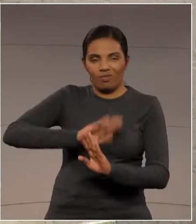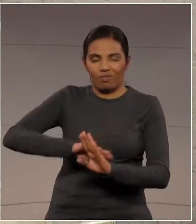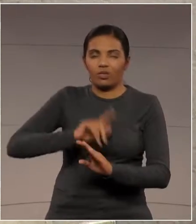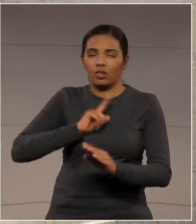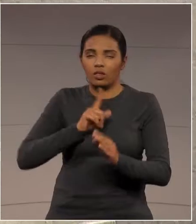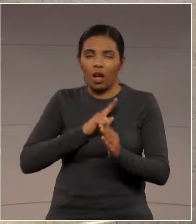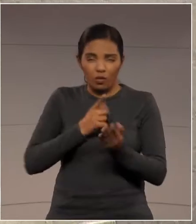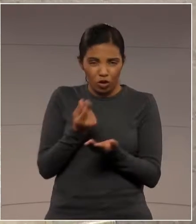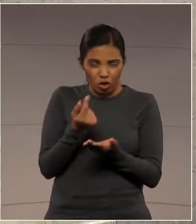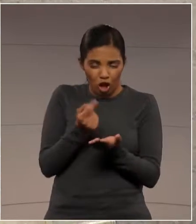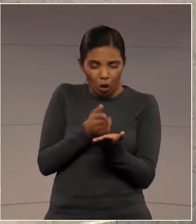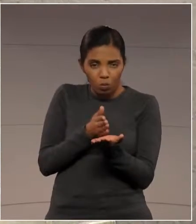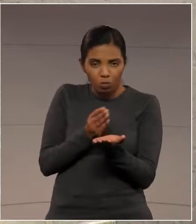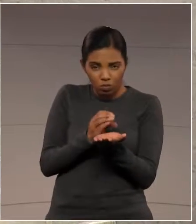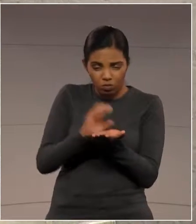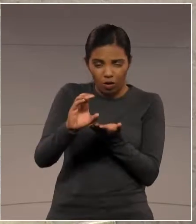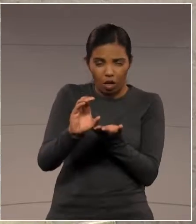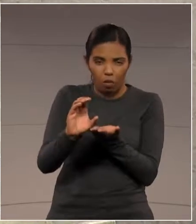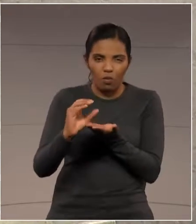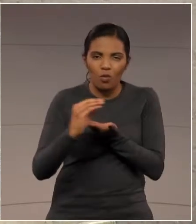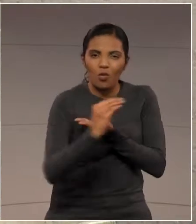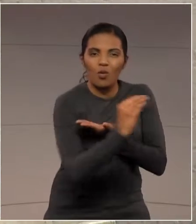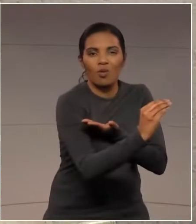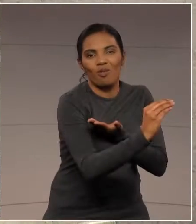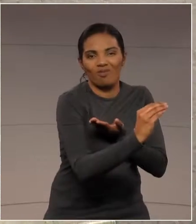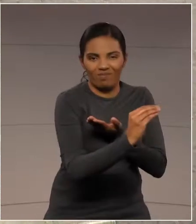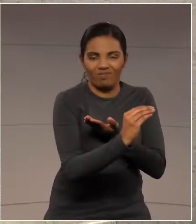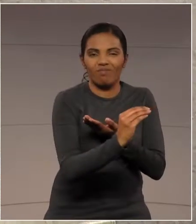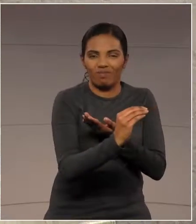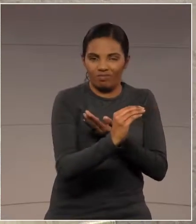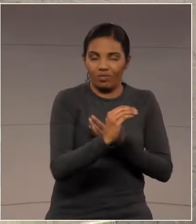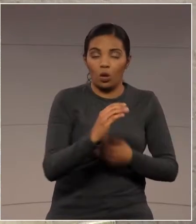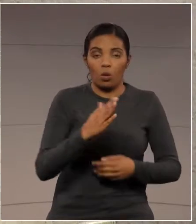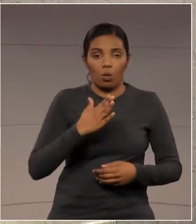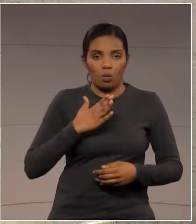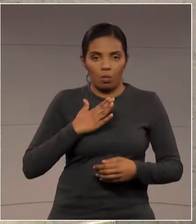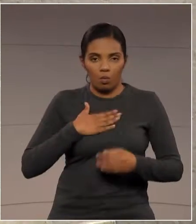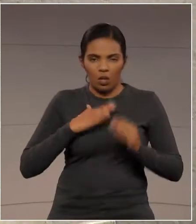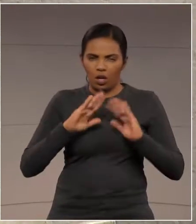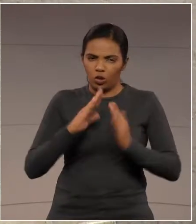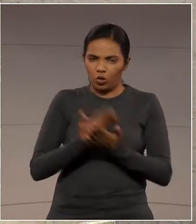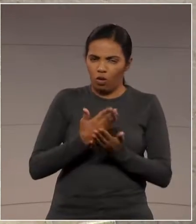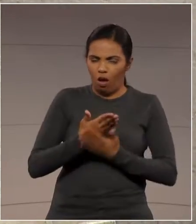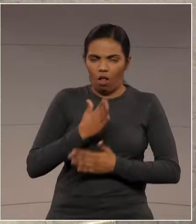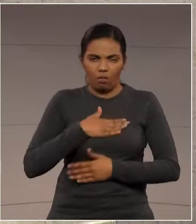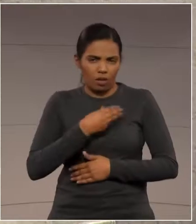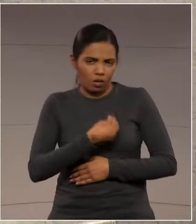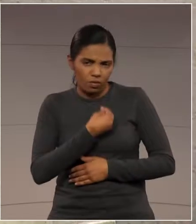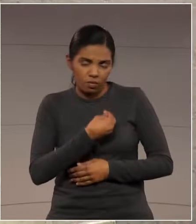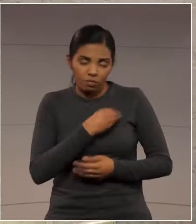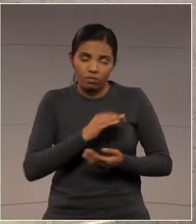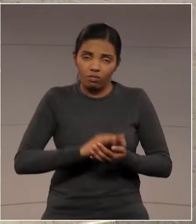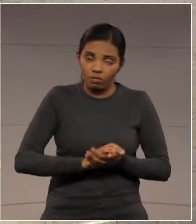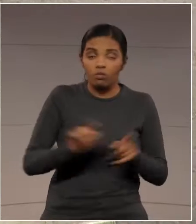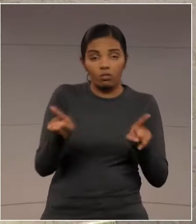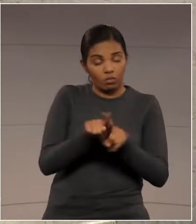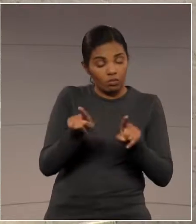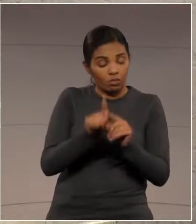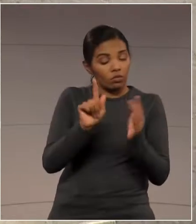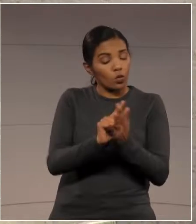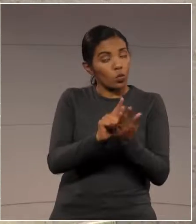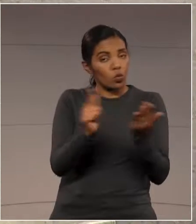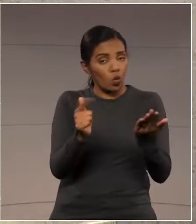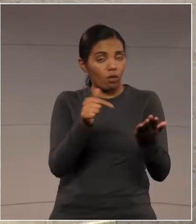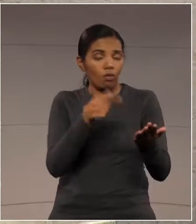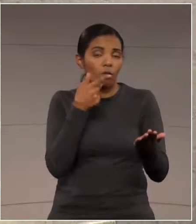desvios de bilhões no projeto Minha Escola Minha Vida. Também ele coloca aqui no jornal que está tendo um